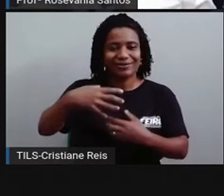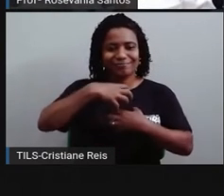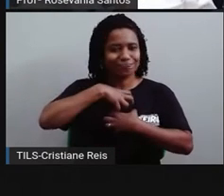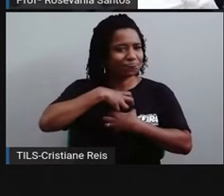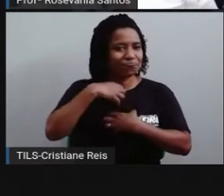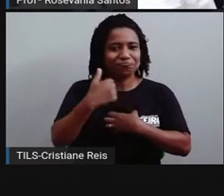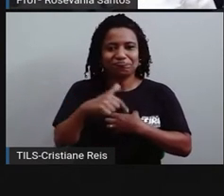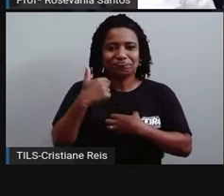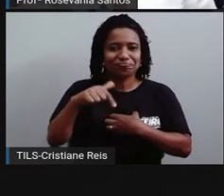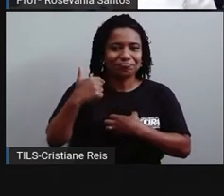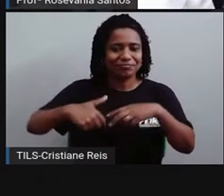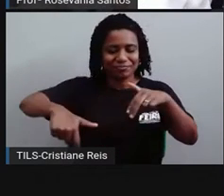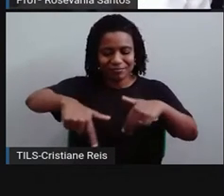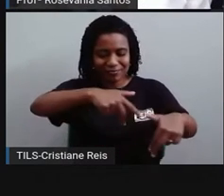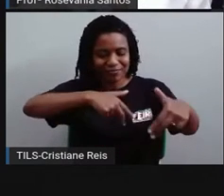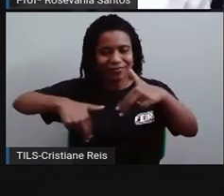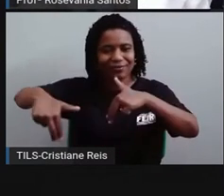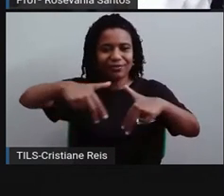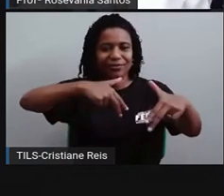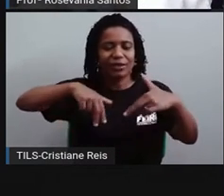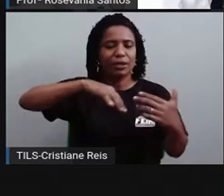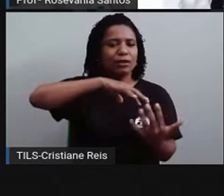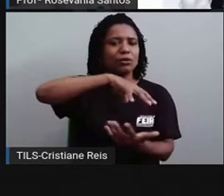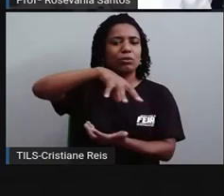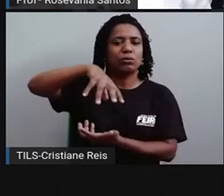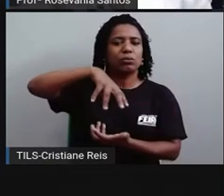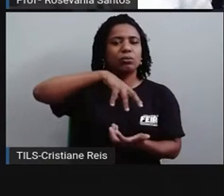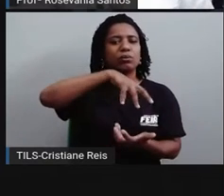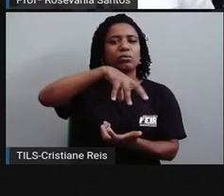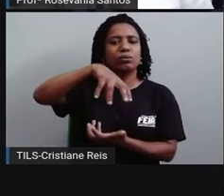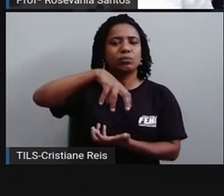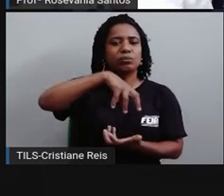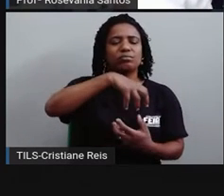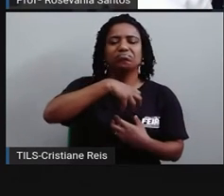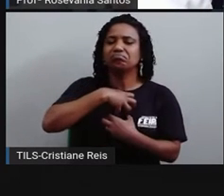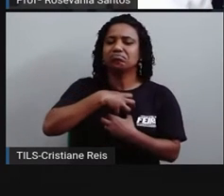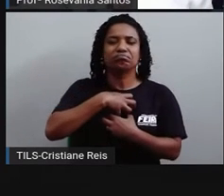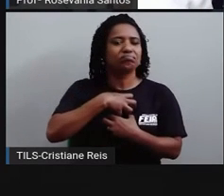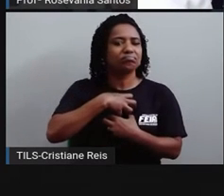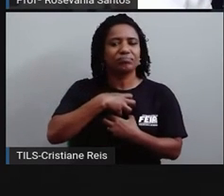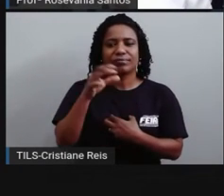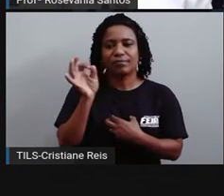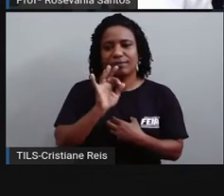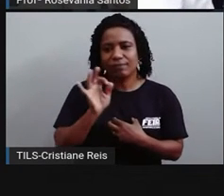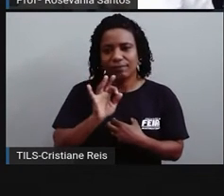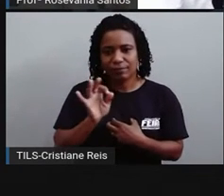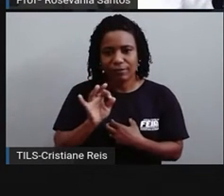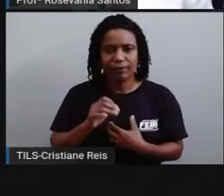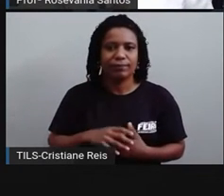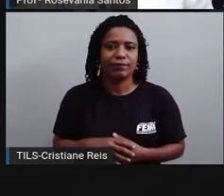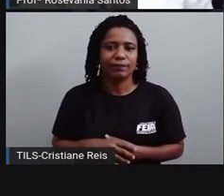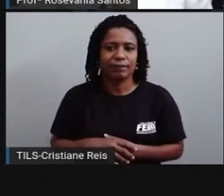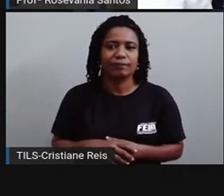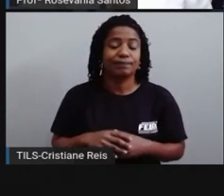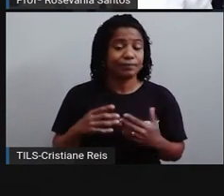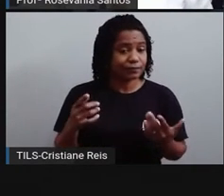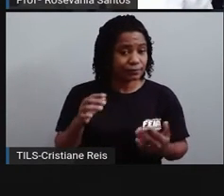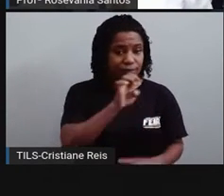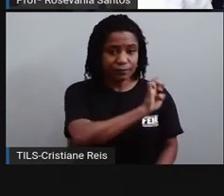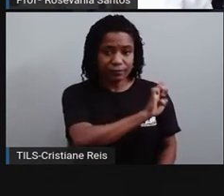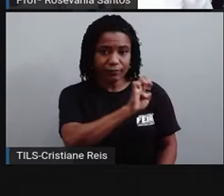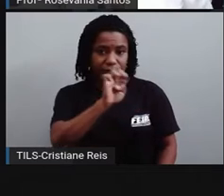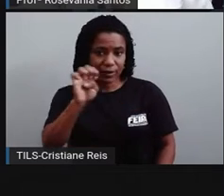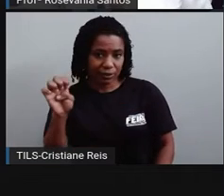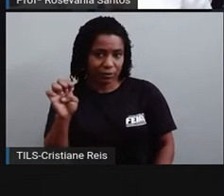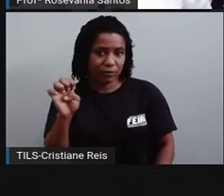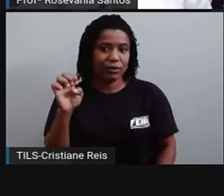indo junto com a Terra. E um detalhe que eu poderia até ter colocado aqui como curiosidade também. No Equador, a velocidade é